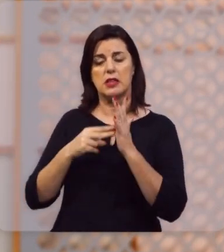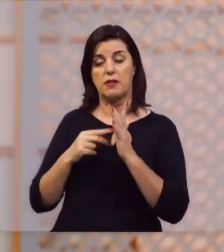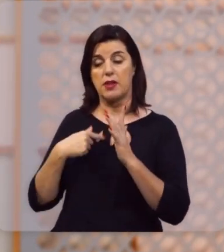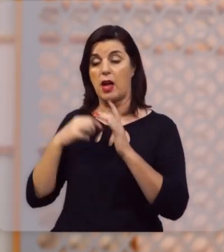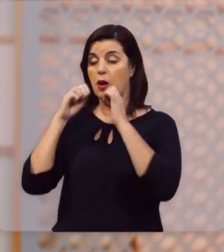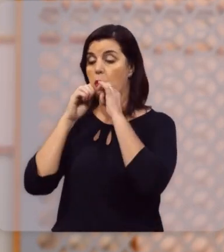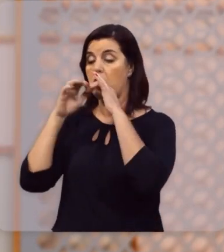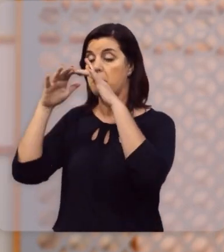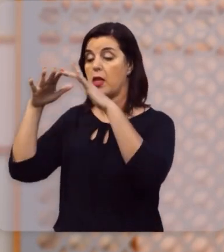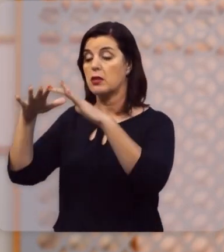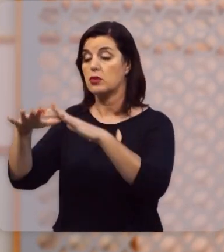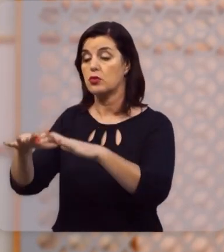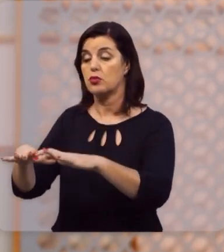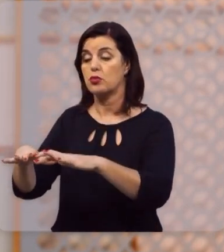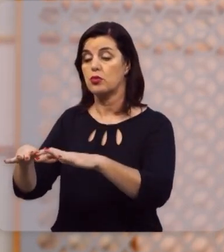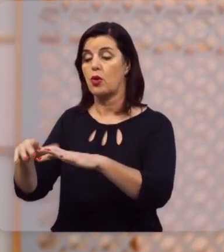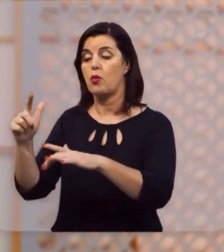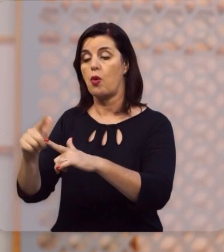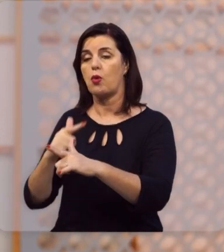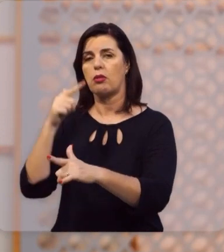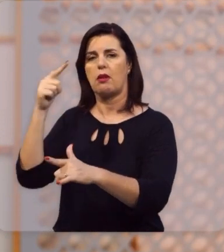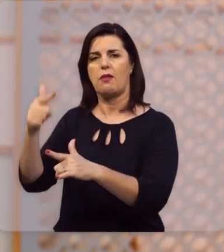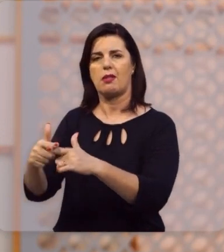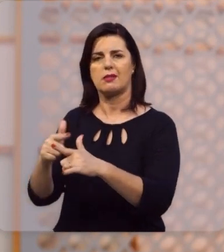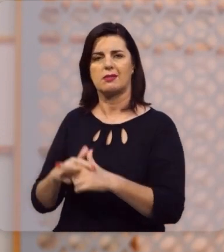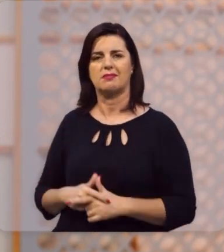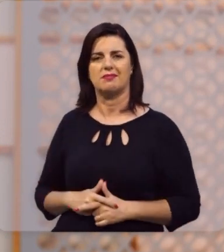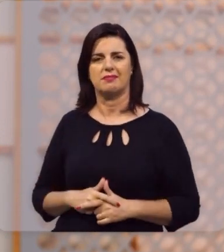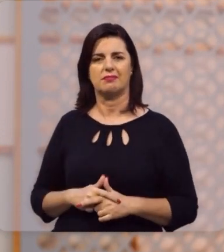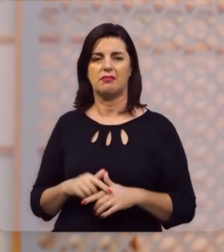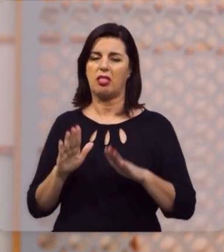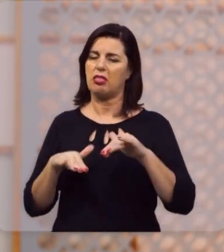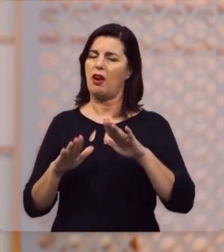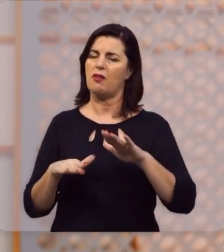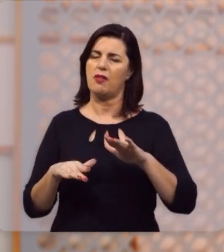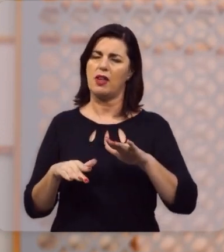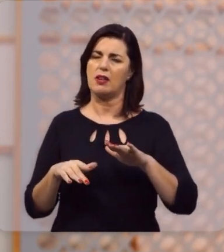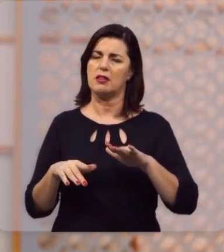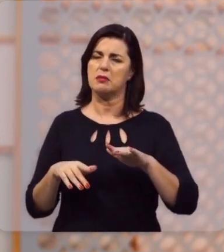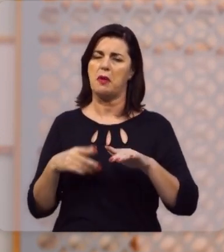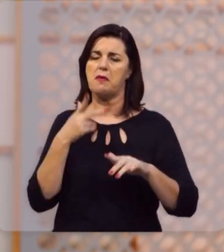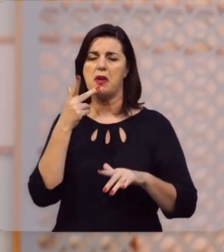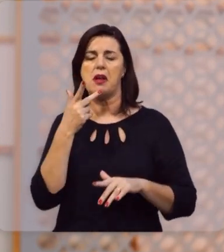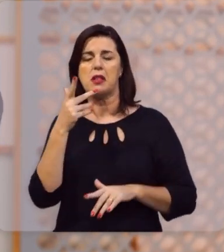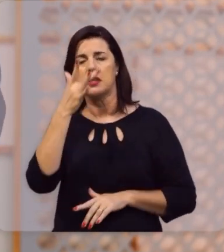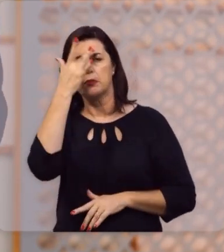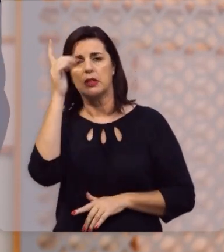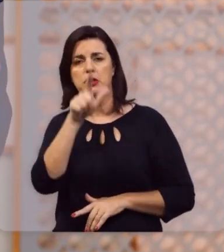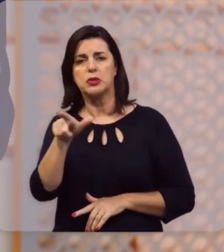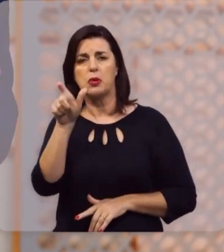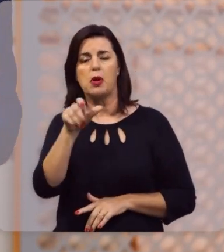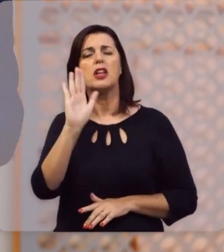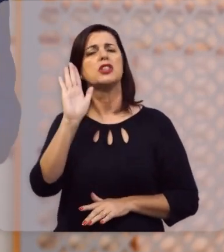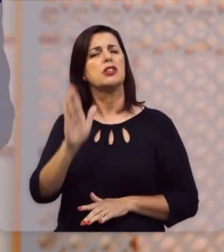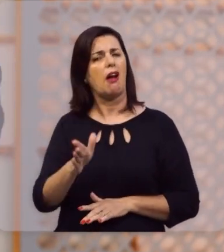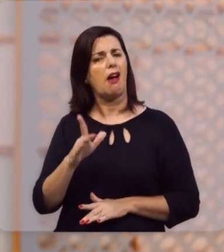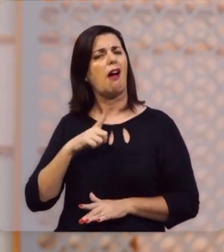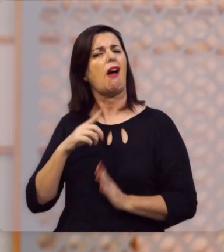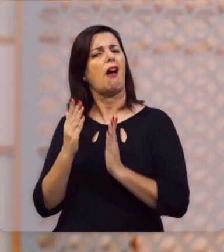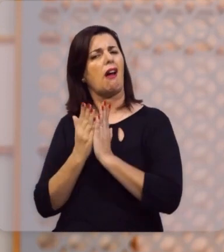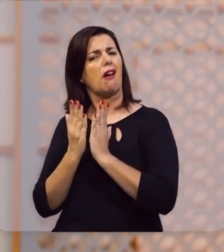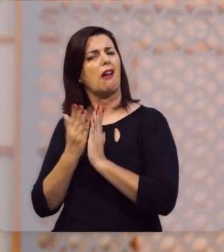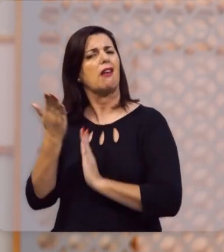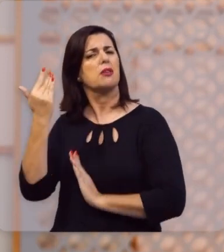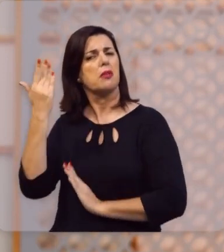eu te abençoo, outra vez. Talvez eu estou falando, para pessoas que, já